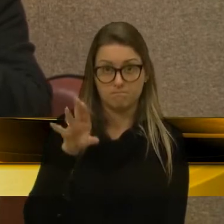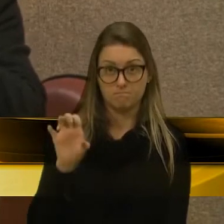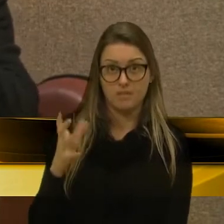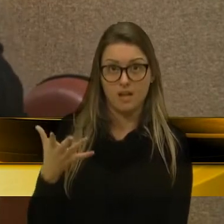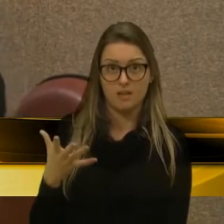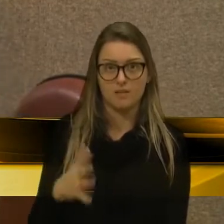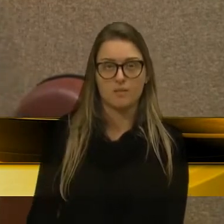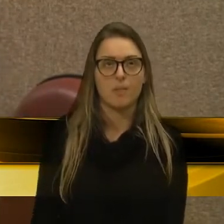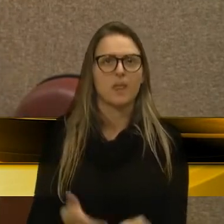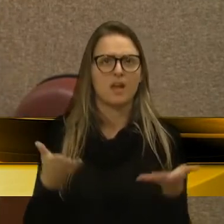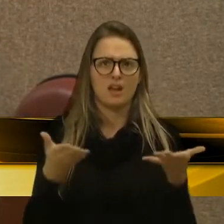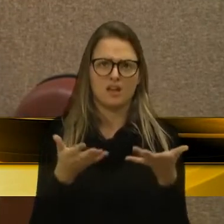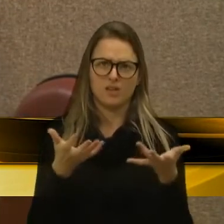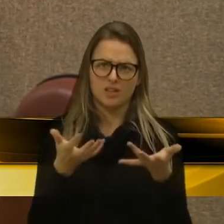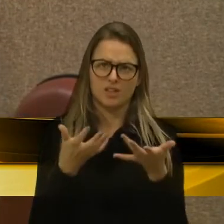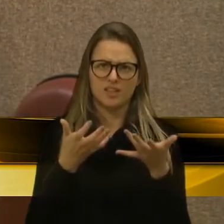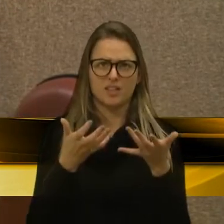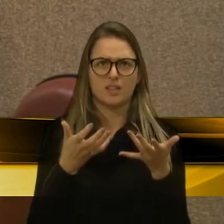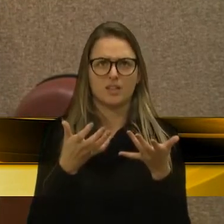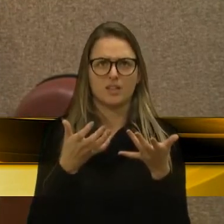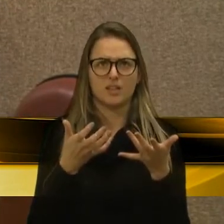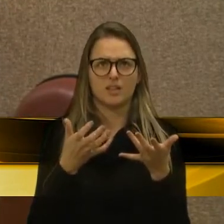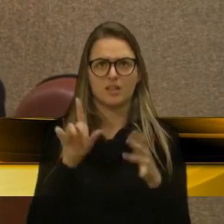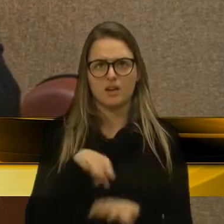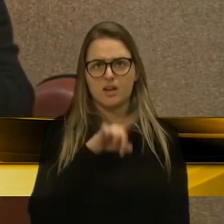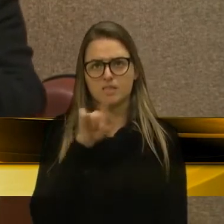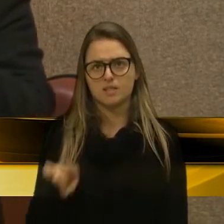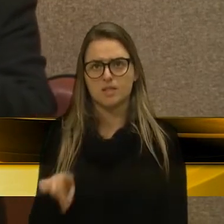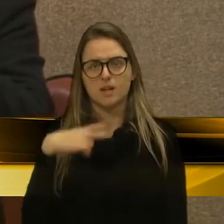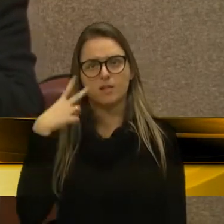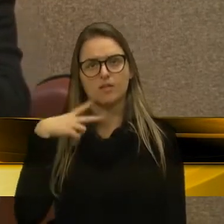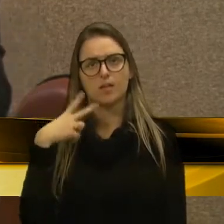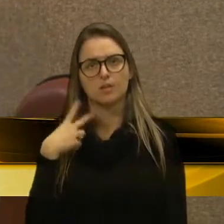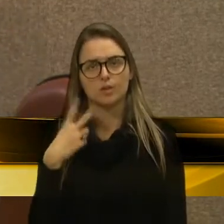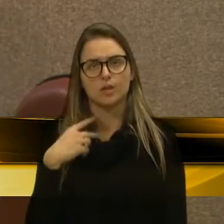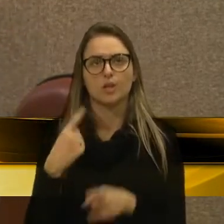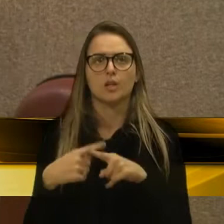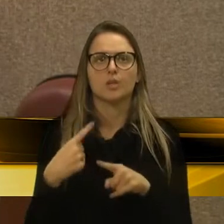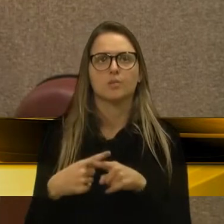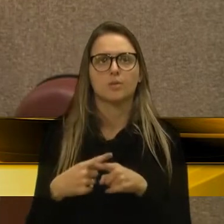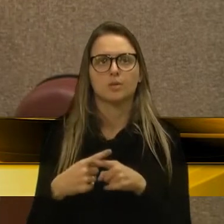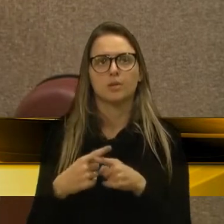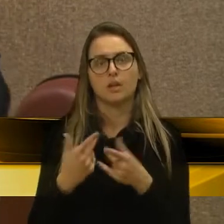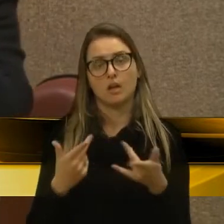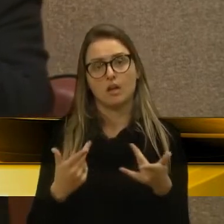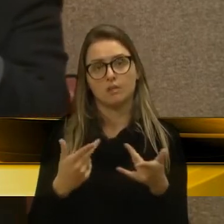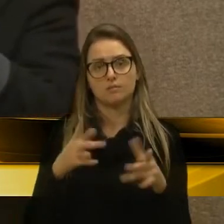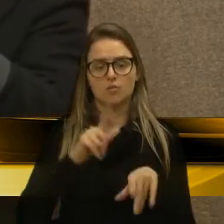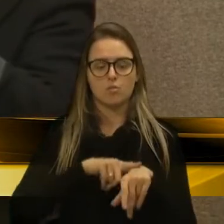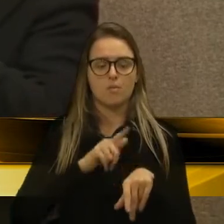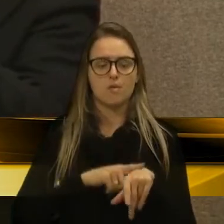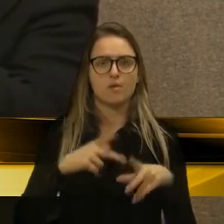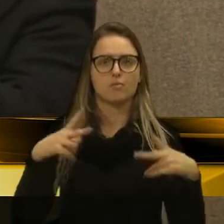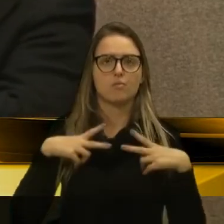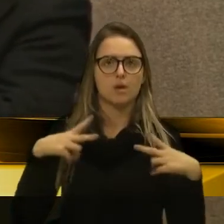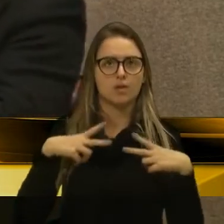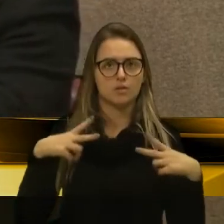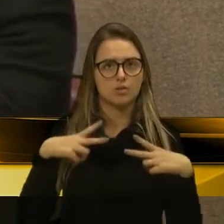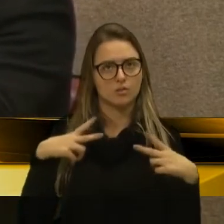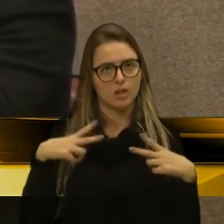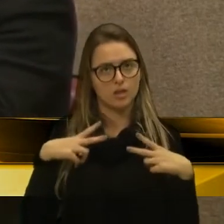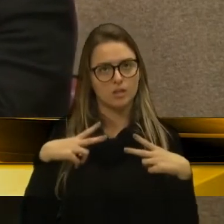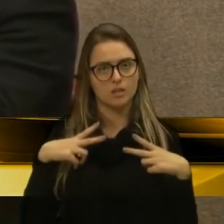Agora, quer arrancar a cabeça do vereador, porque ele, na sua intimidade lá, no momento que estava em off,